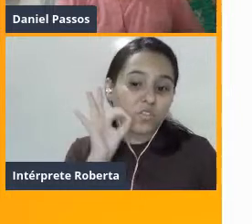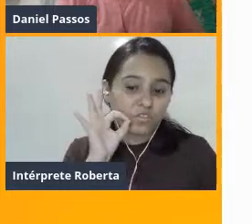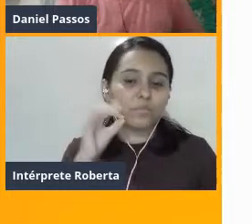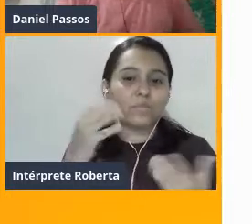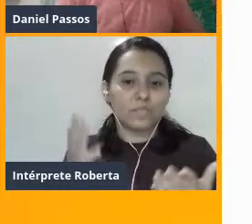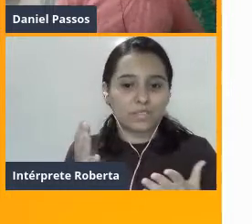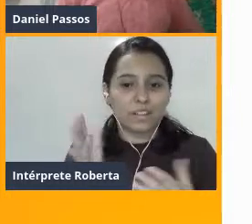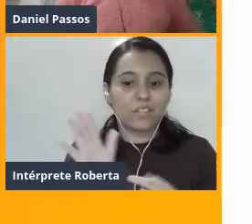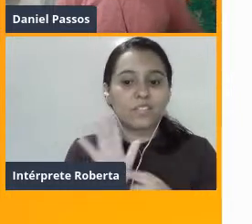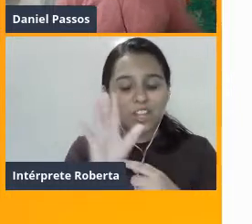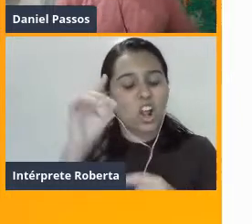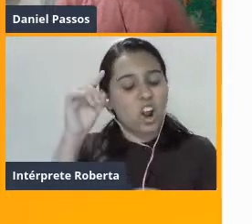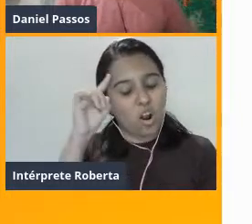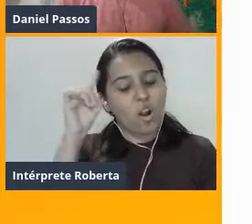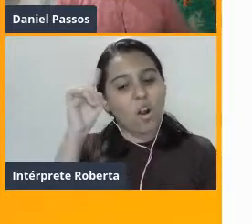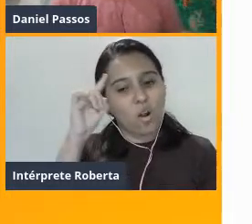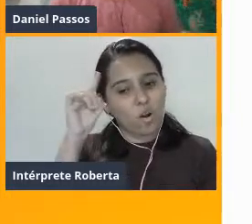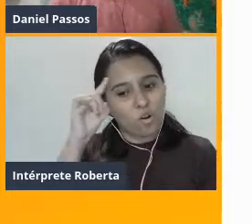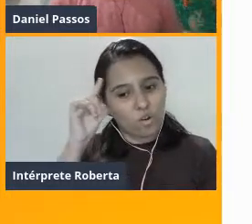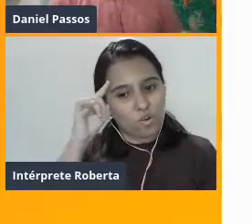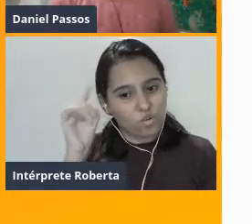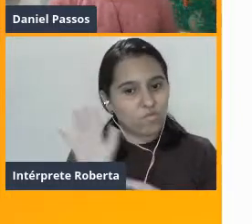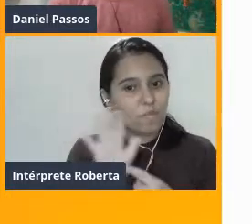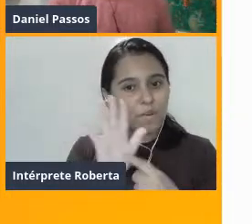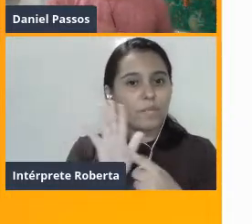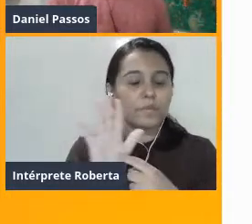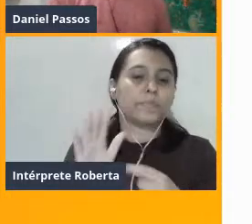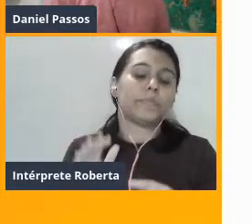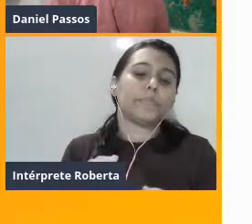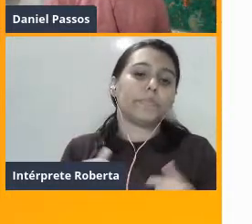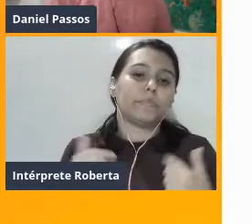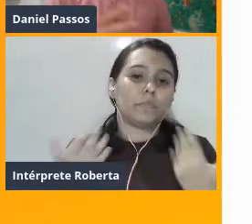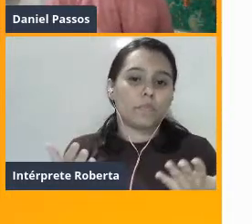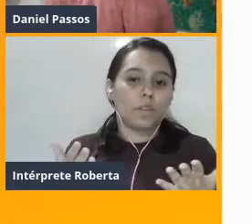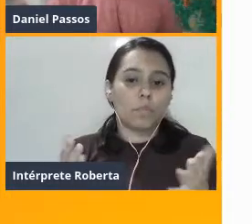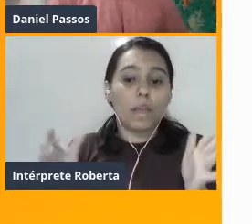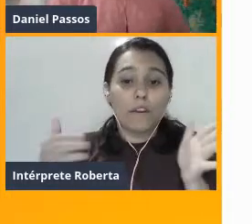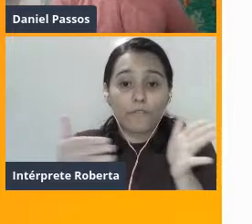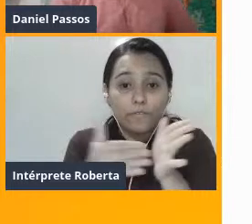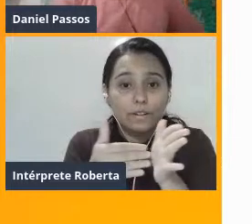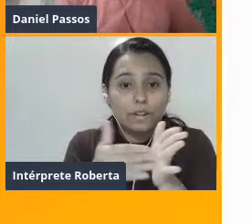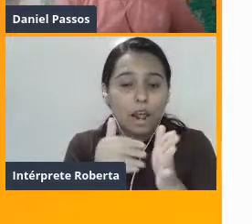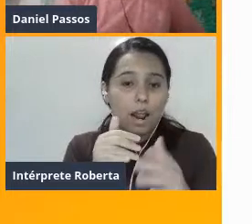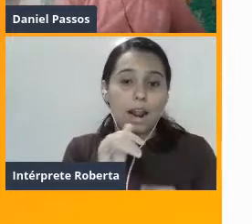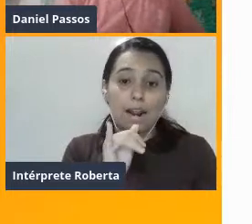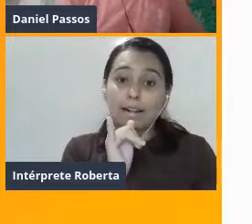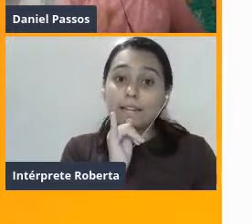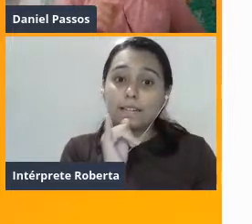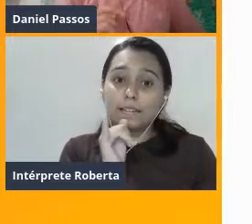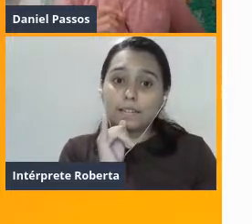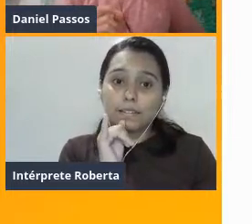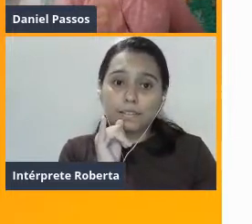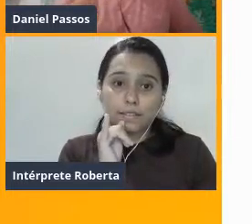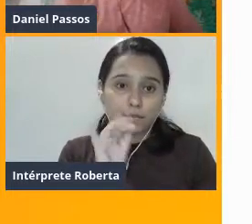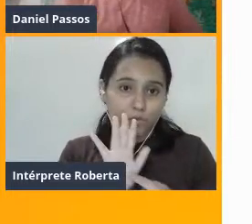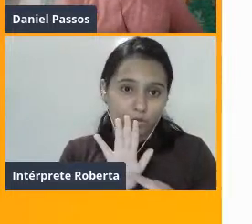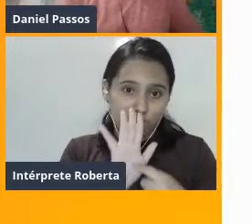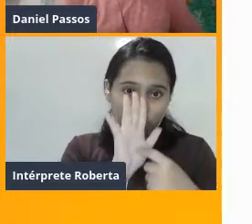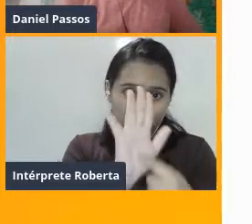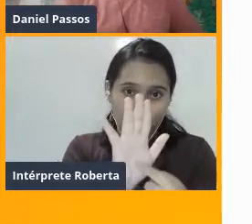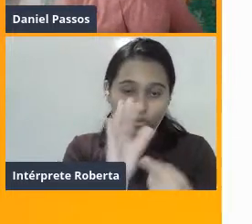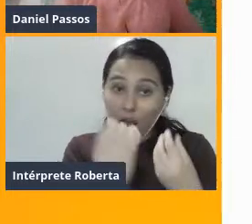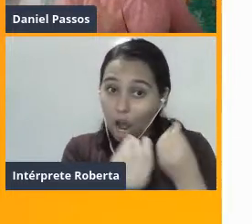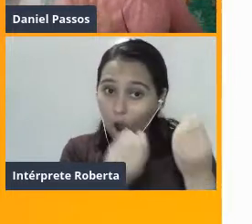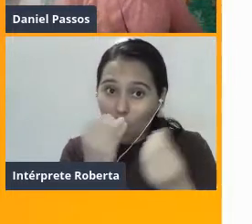mais, tá? Só pra finalizar, eu trouxe um exemplo aqui de sistema de acasalamento, né, que envolve uma estratégia reprodutiva